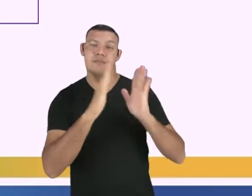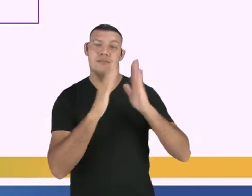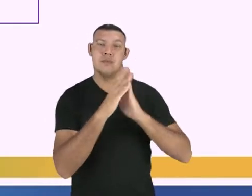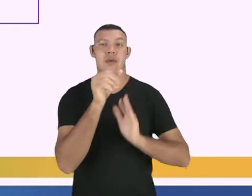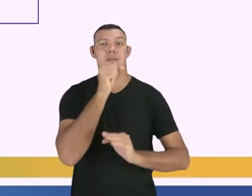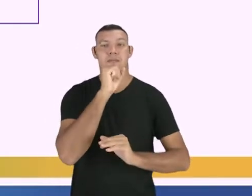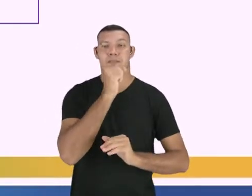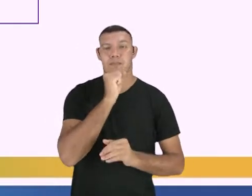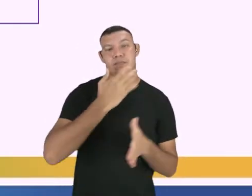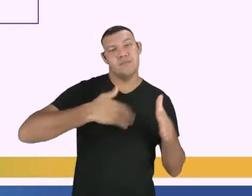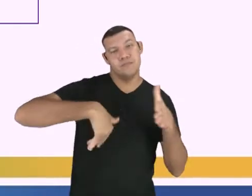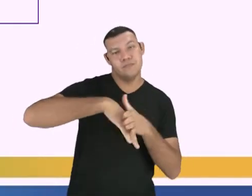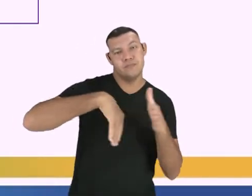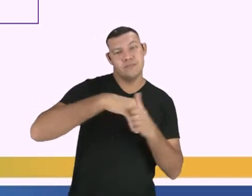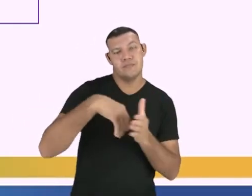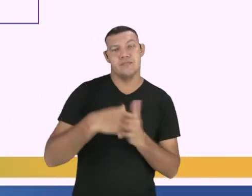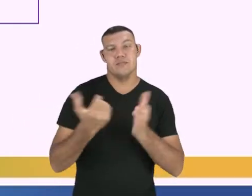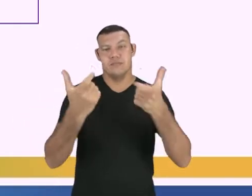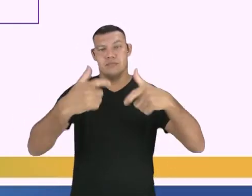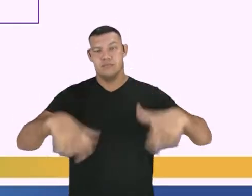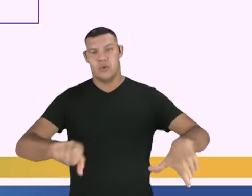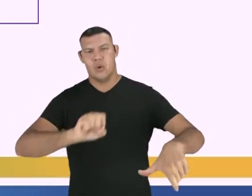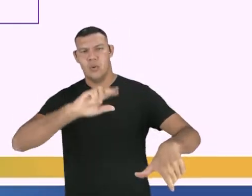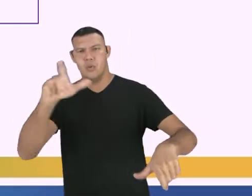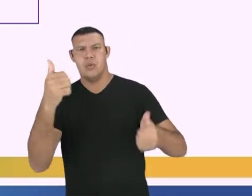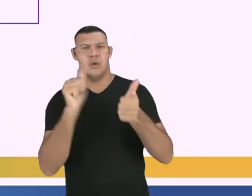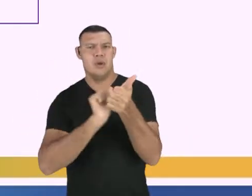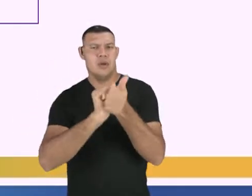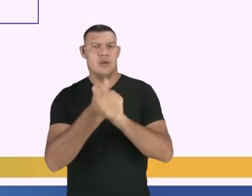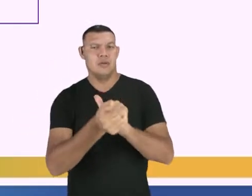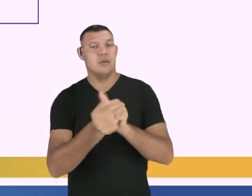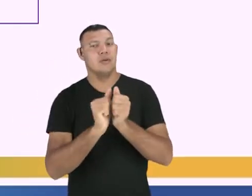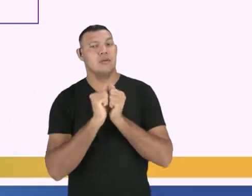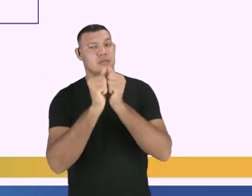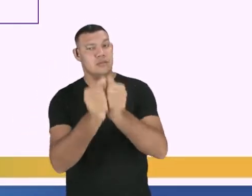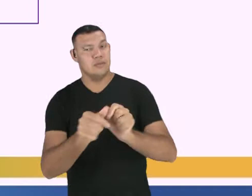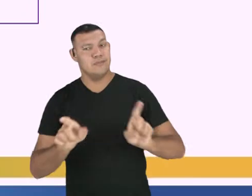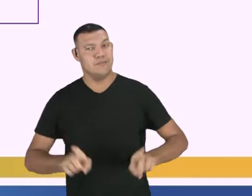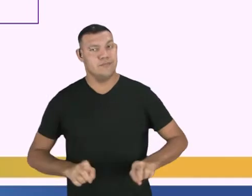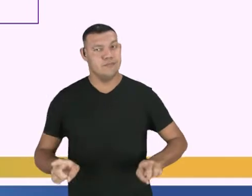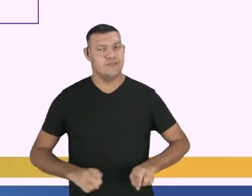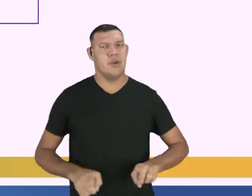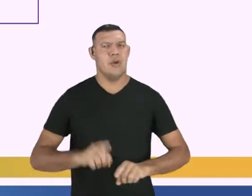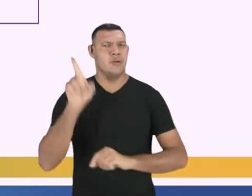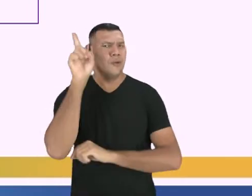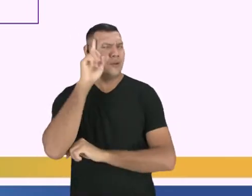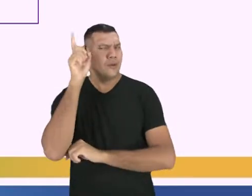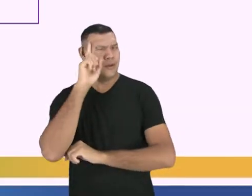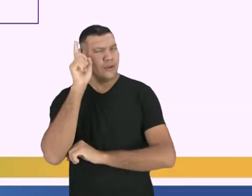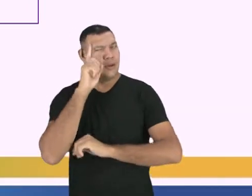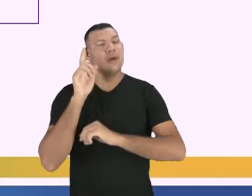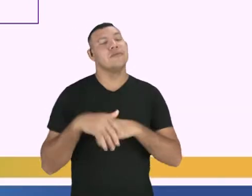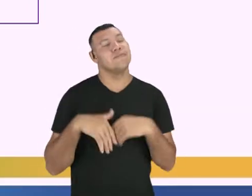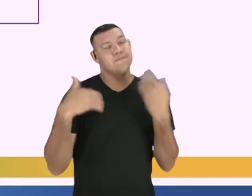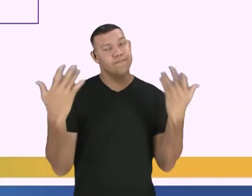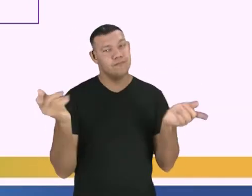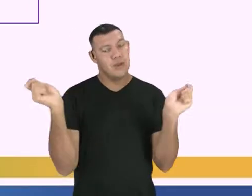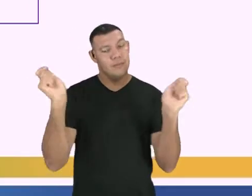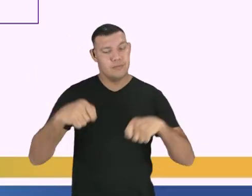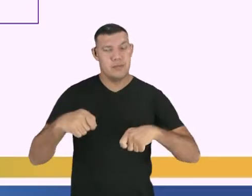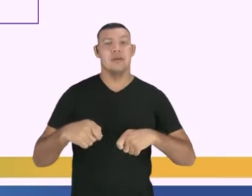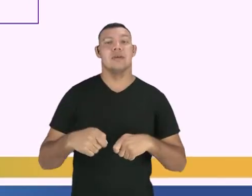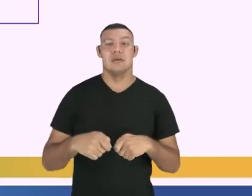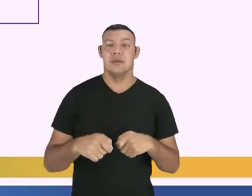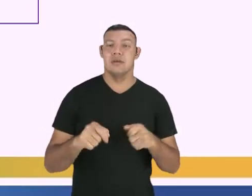futebol ou de outro esporte com os primos. Então, situações que ocorrem no cotidiano podem se tornar uma